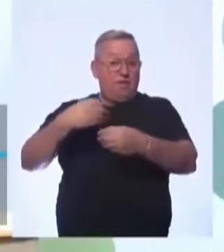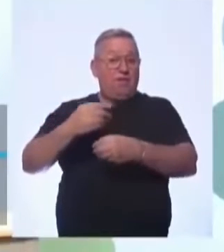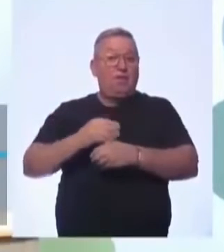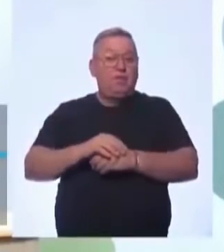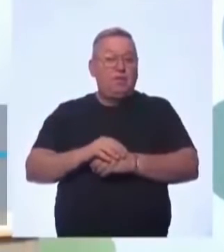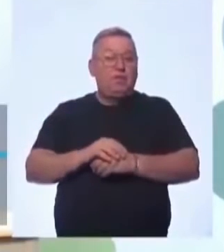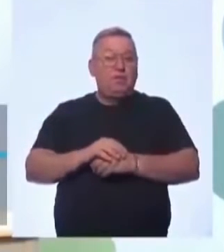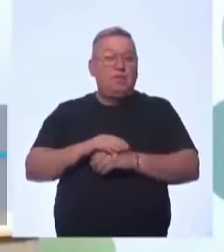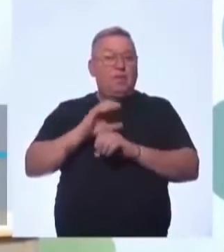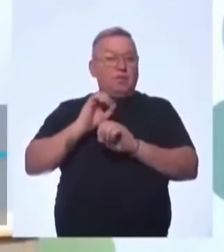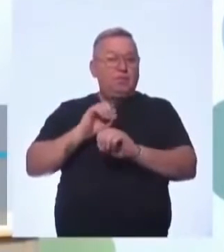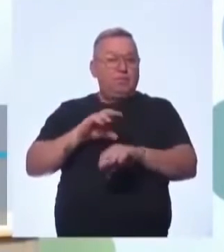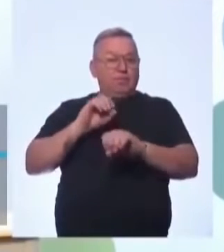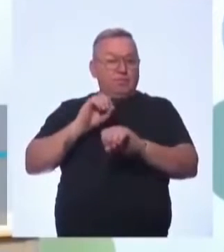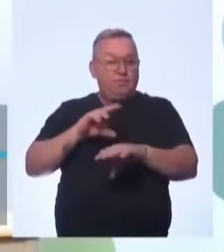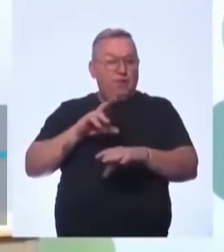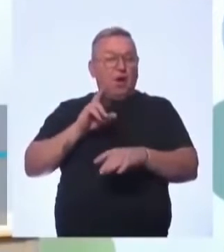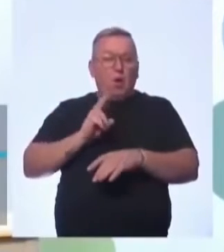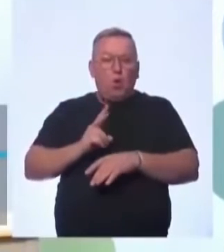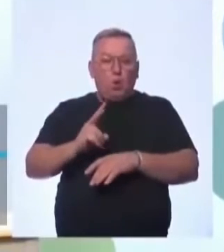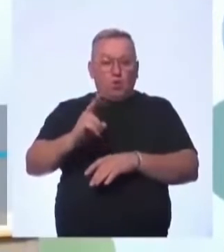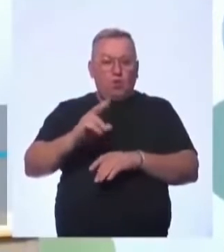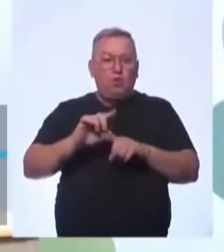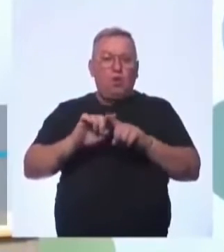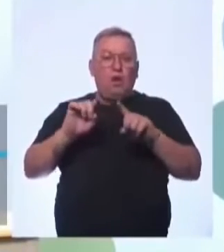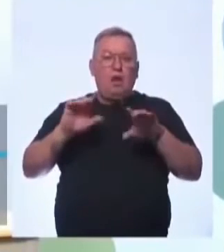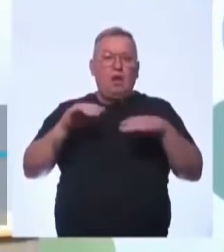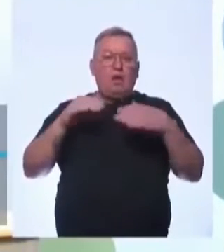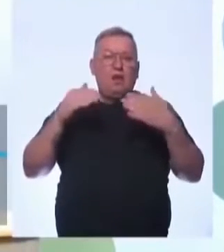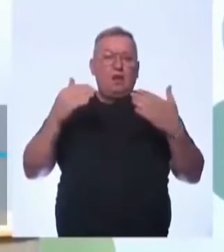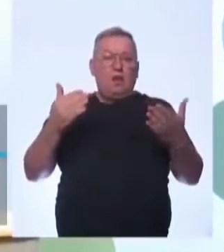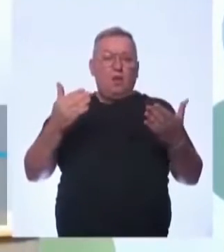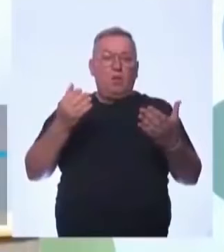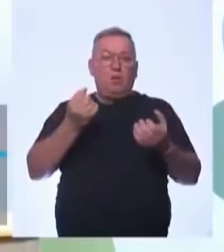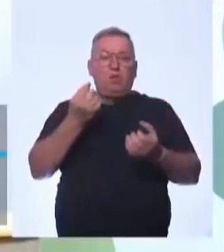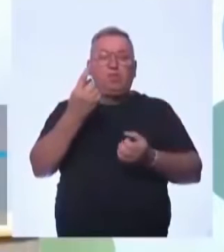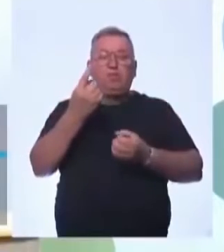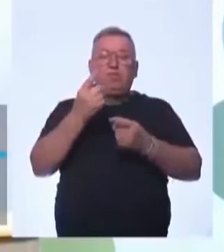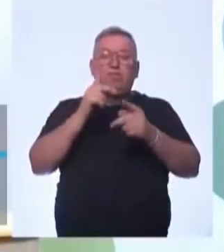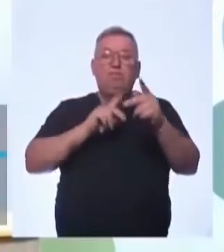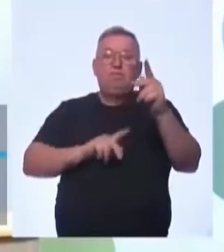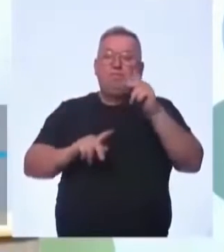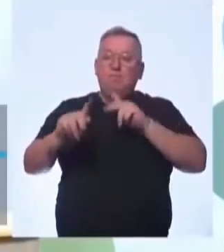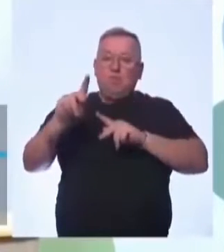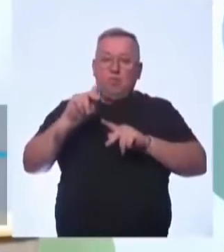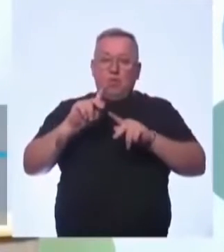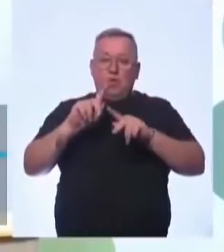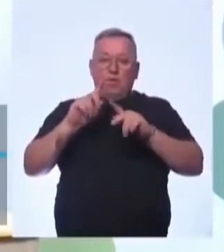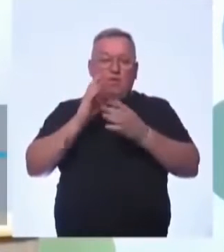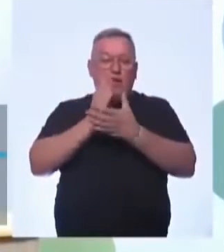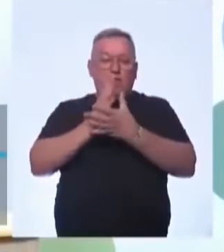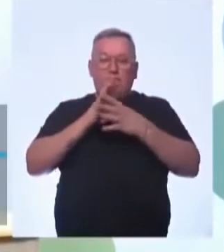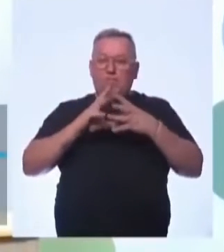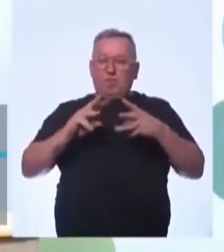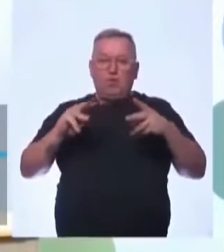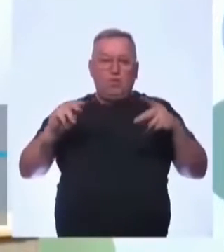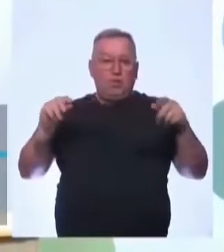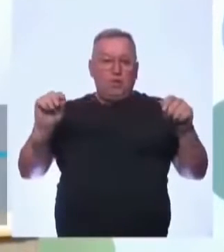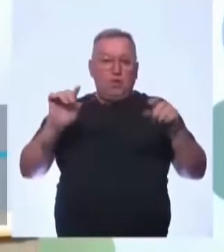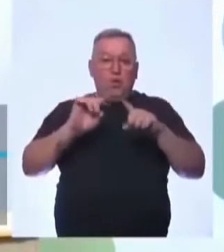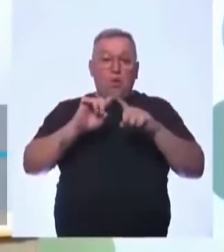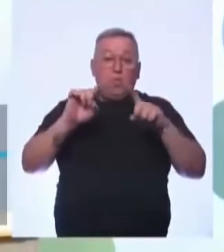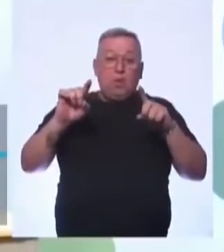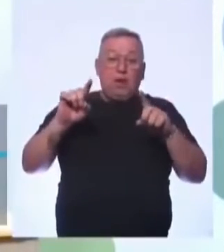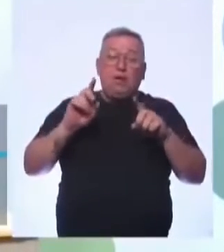culturas vão permanecendo. Logicamente, alguns povos que deixaram de existir, mas mantêm ainda